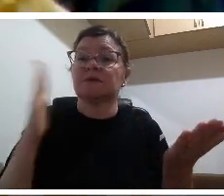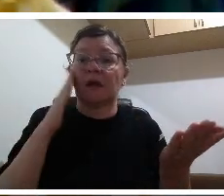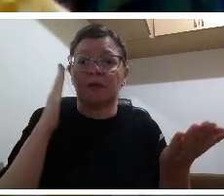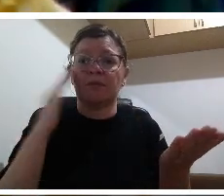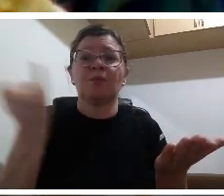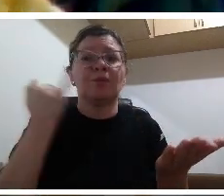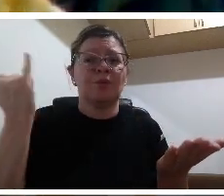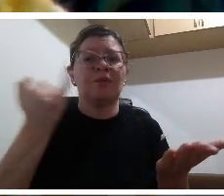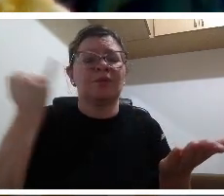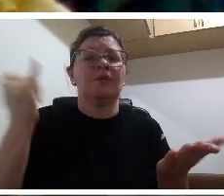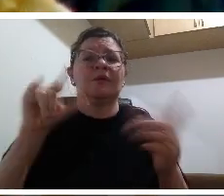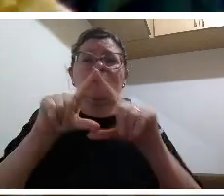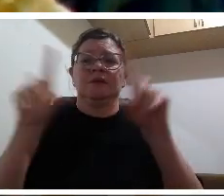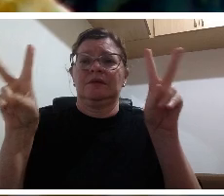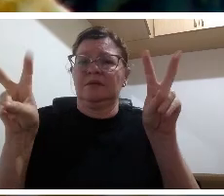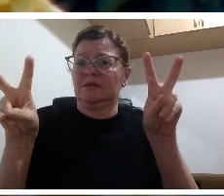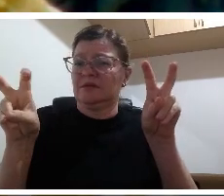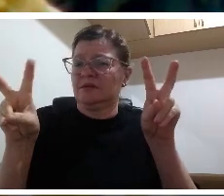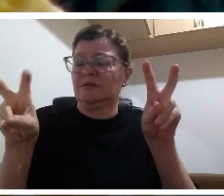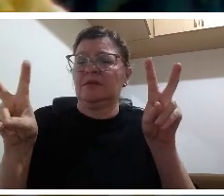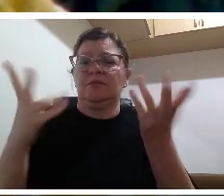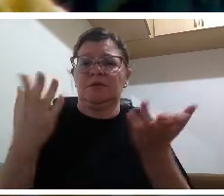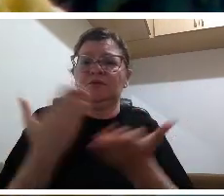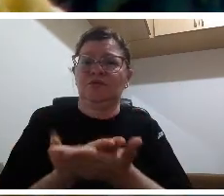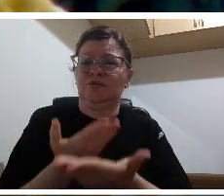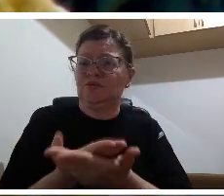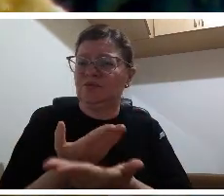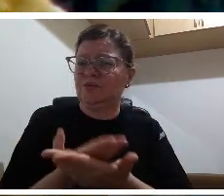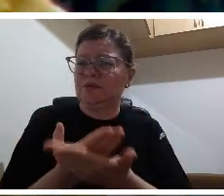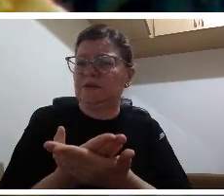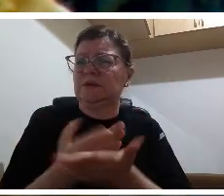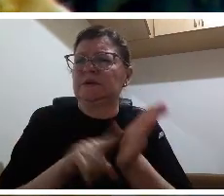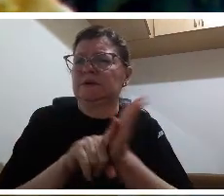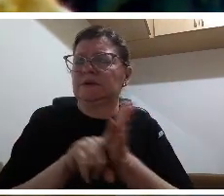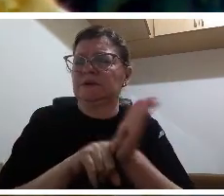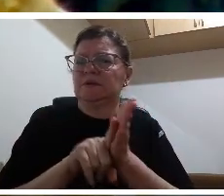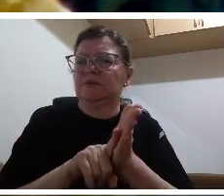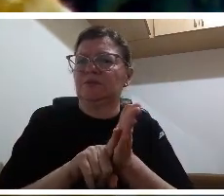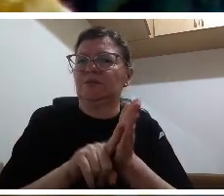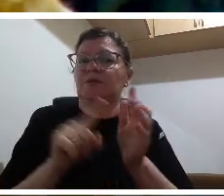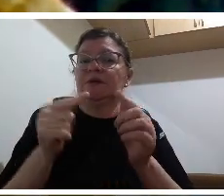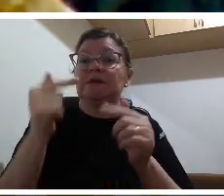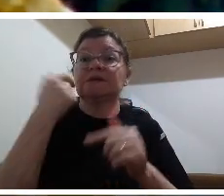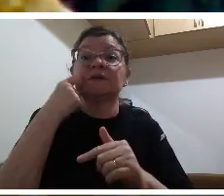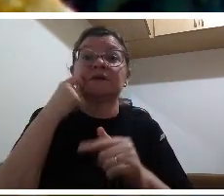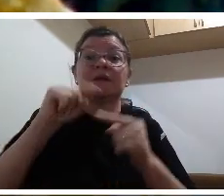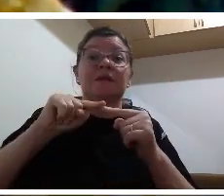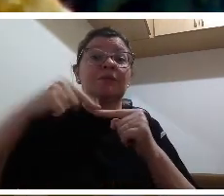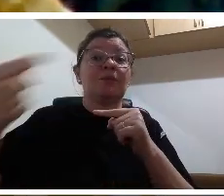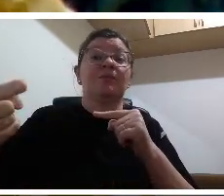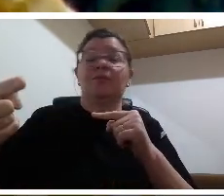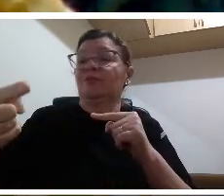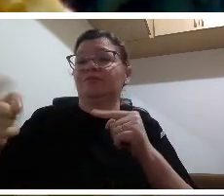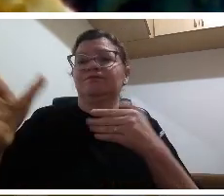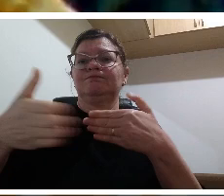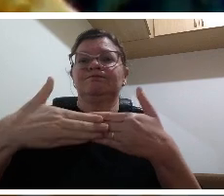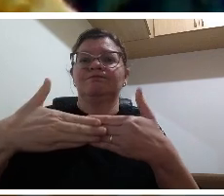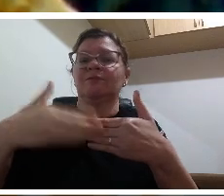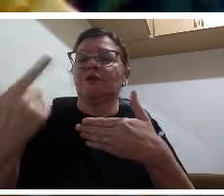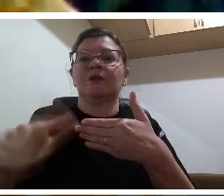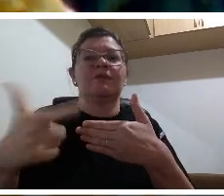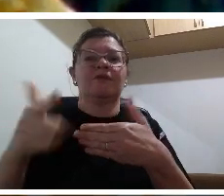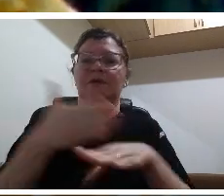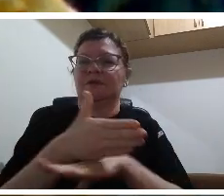a formação do professor Gasparinha ser passada lá no meio de agosto finalzinho de agosto né infelizmente nós vamos ter que trazê-la